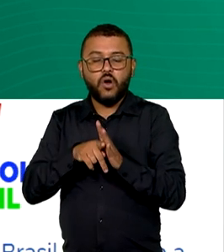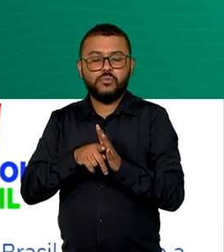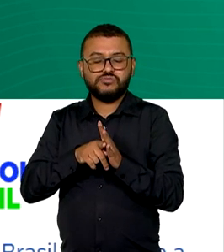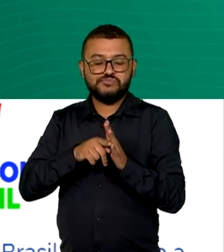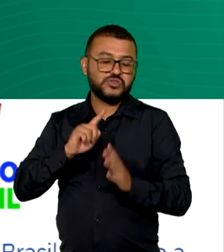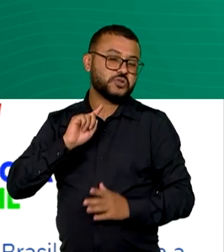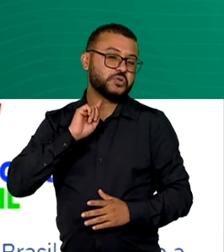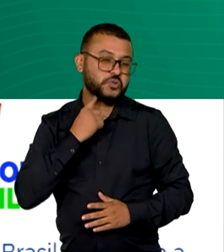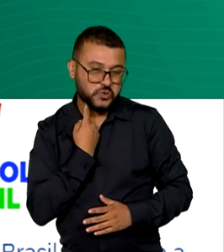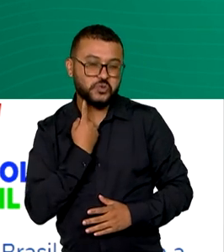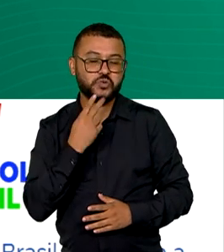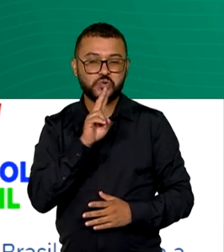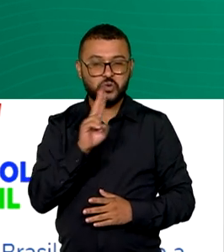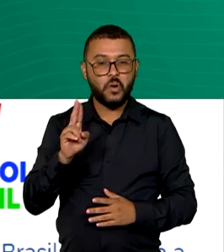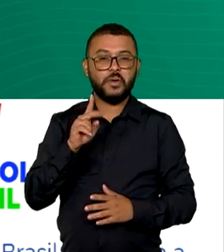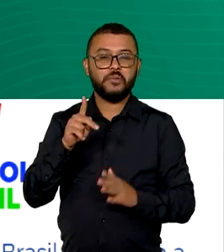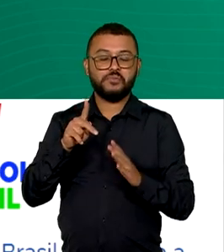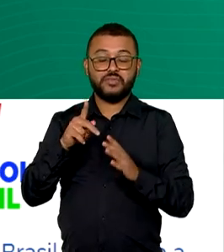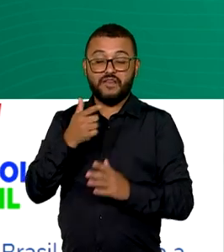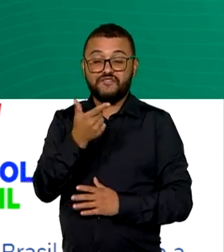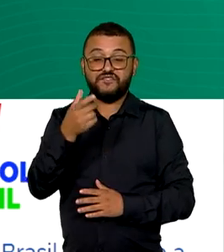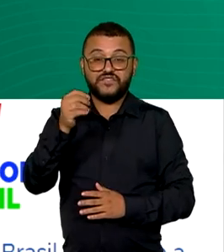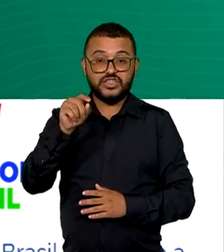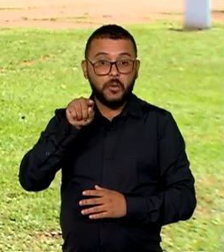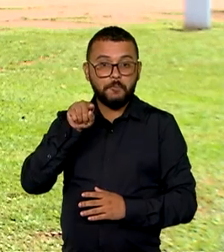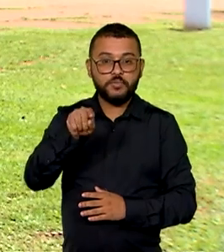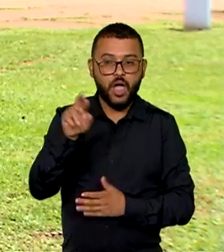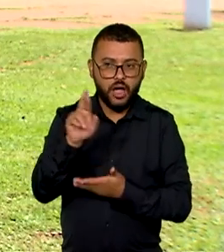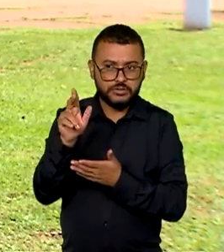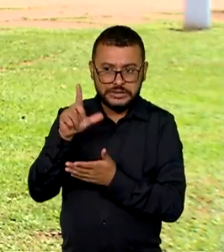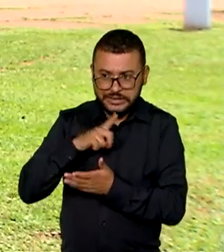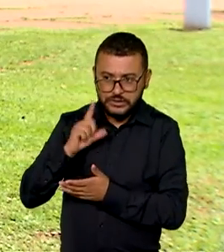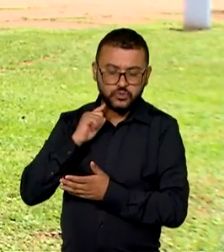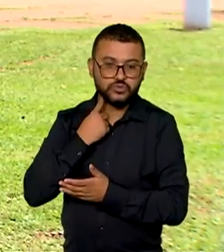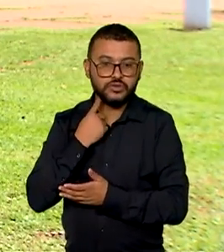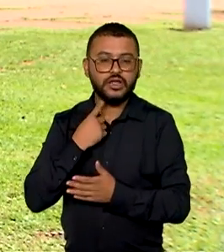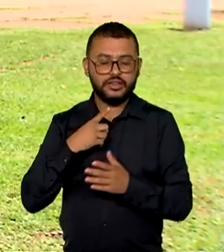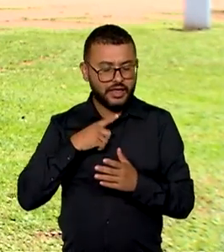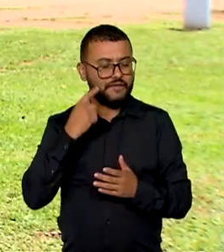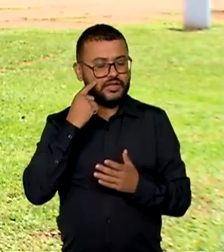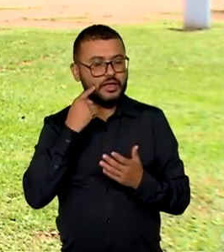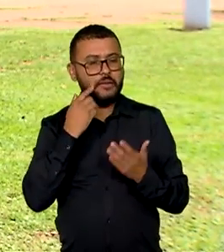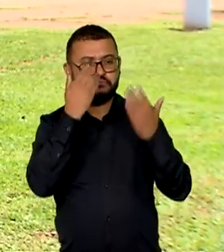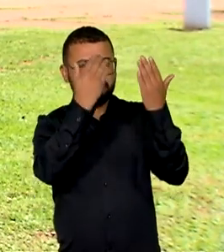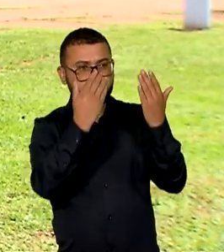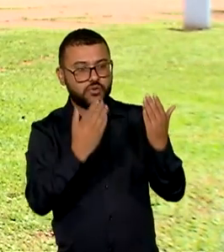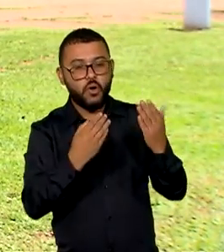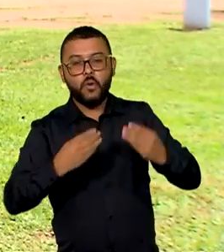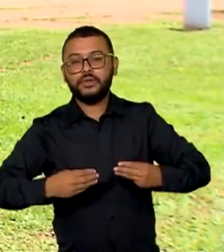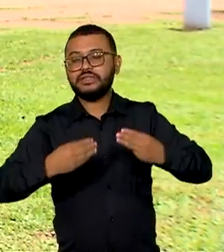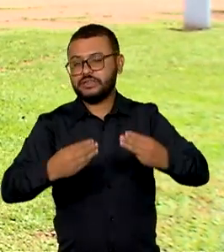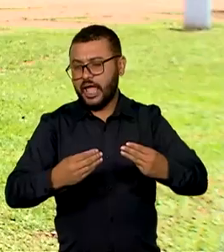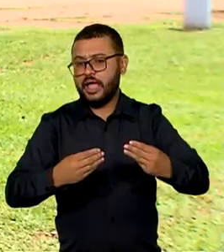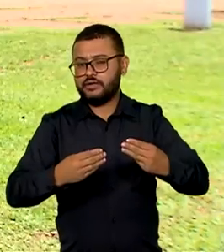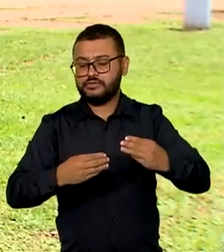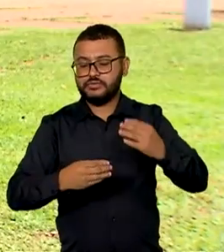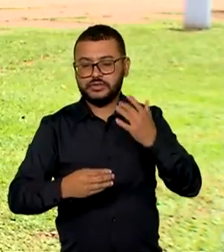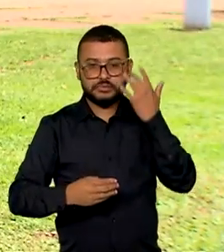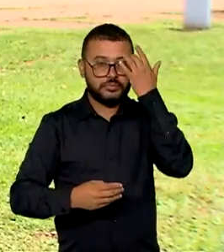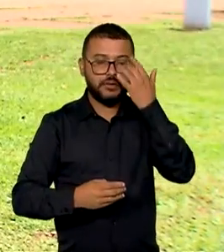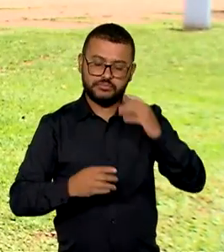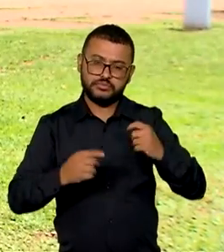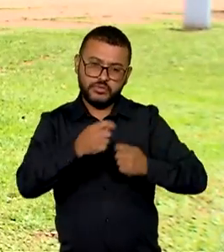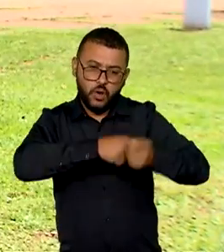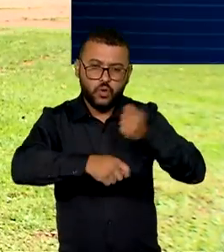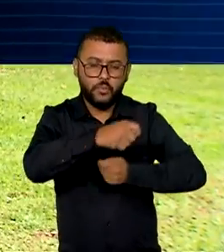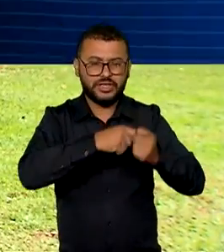negativação até 20 mil reais. De acordo com o balanço do Ministério da Fazenda, a média